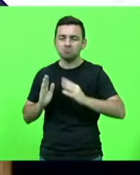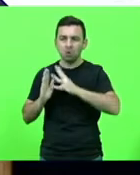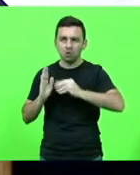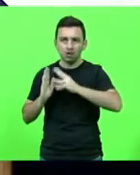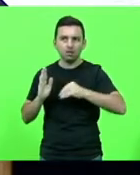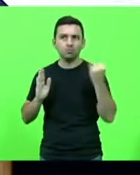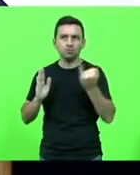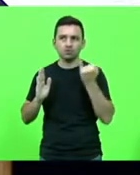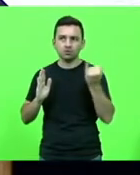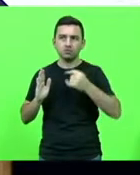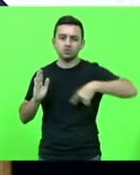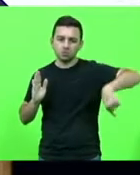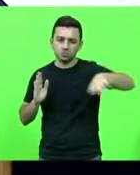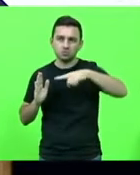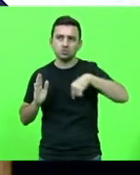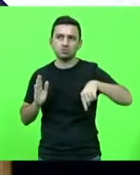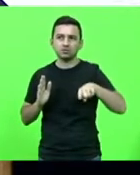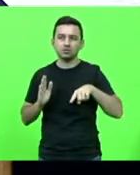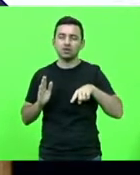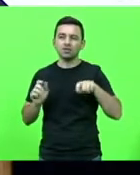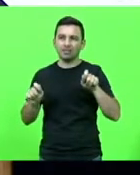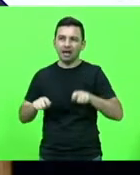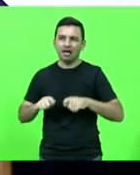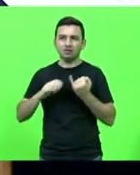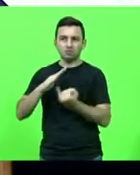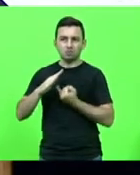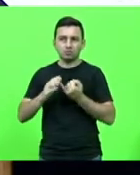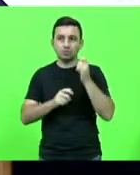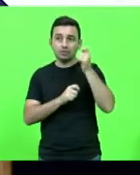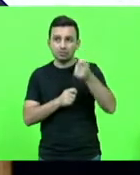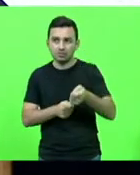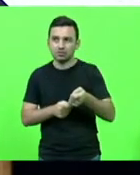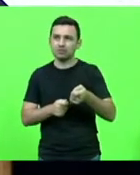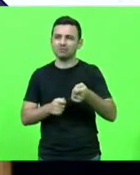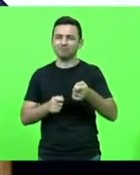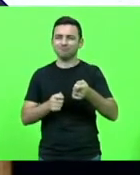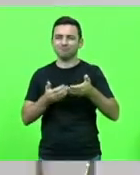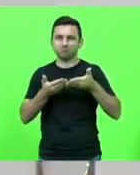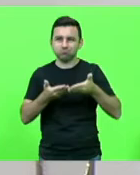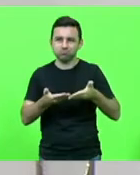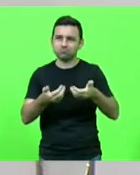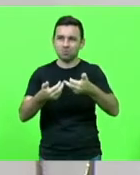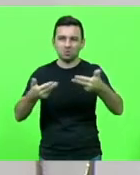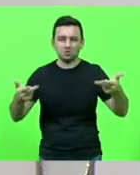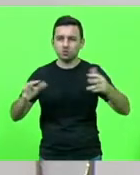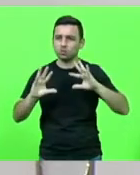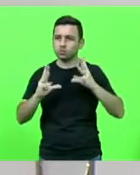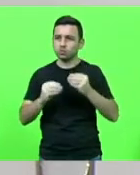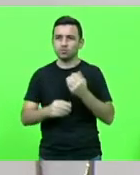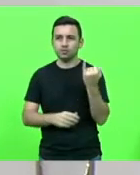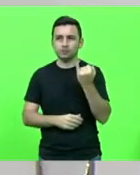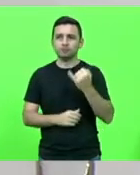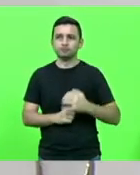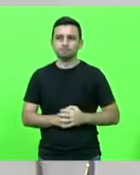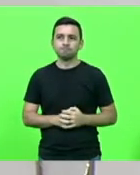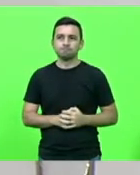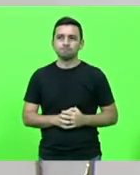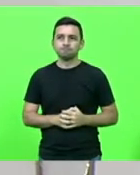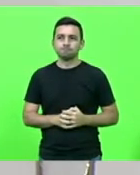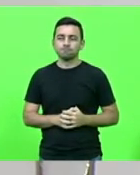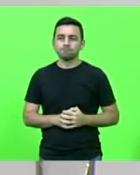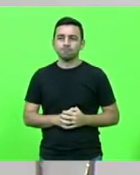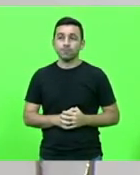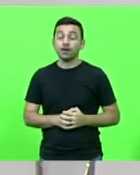que não deixa de ser para essa indústria pesqueira também essa indústria marítima parabéns obrigado deputado Filipe Estevam e o Brasil